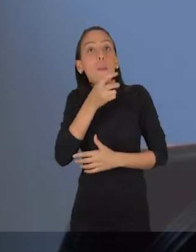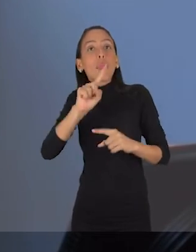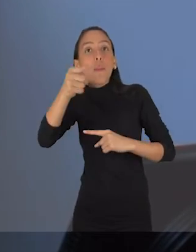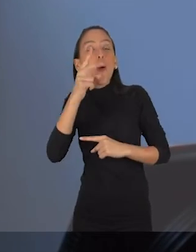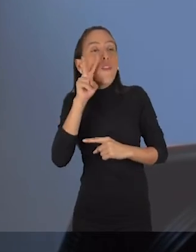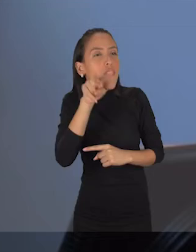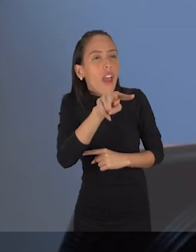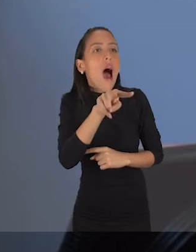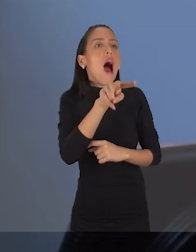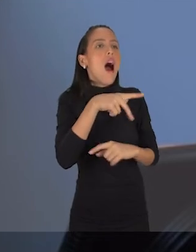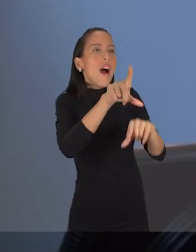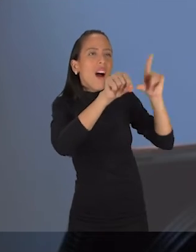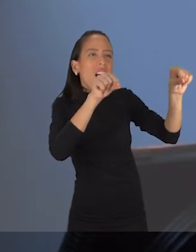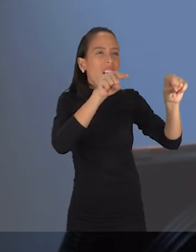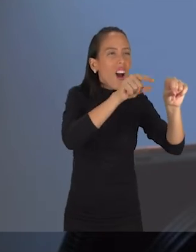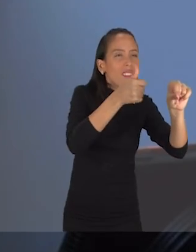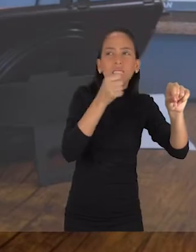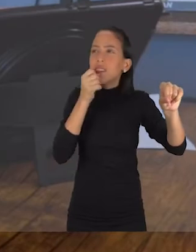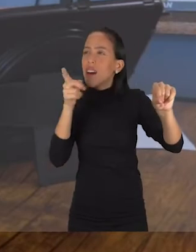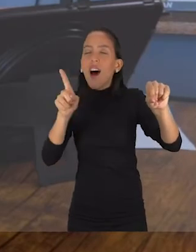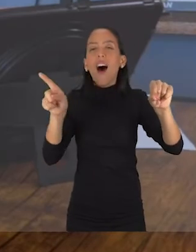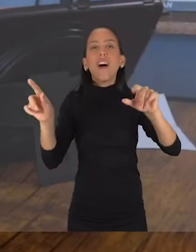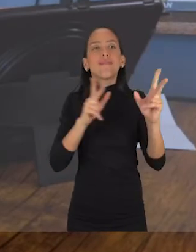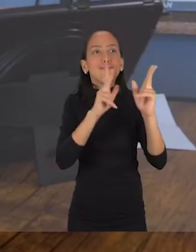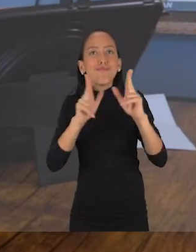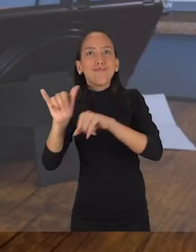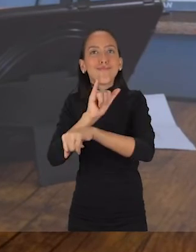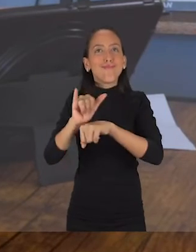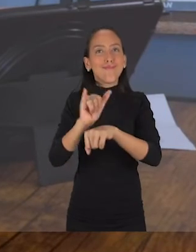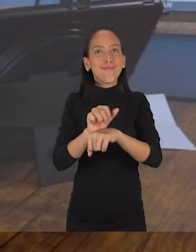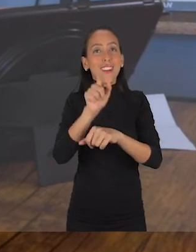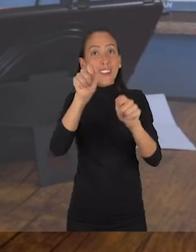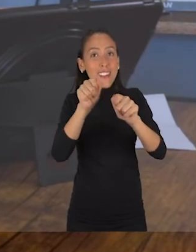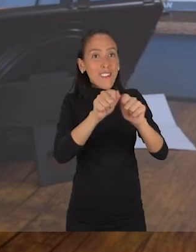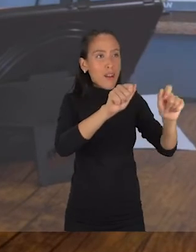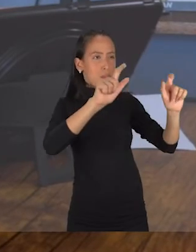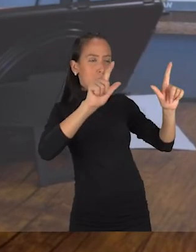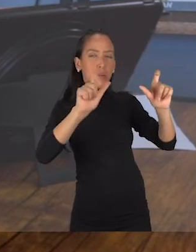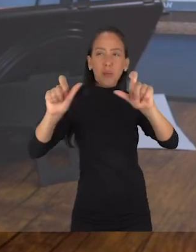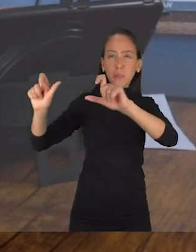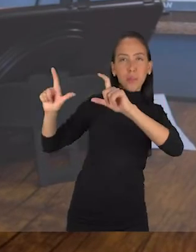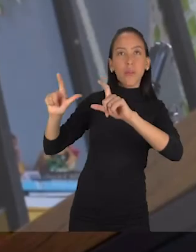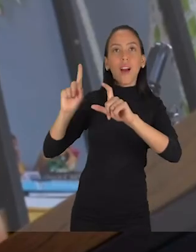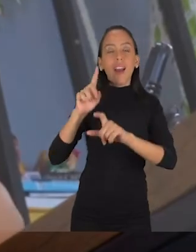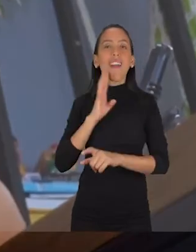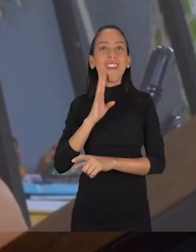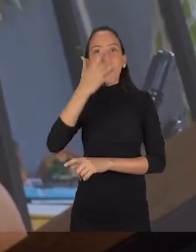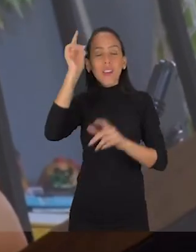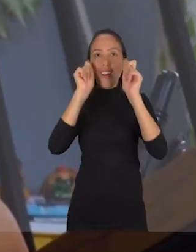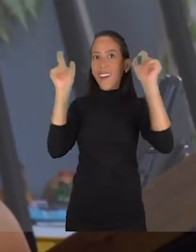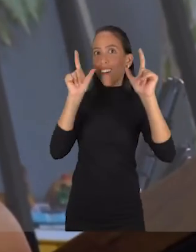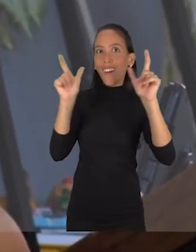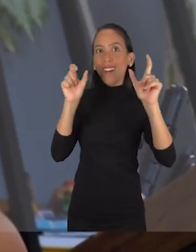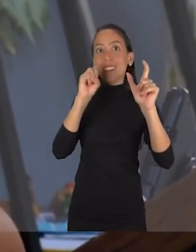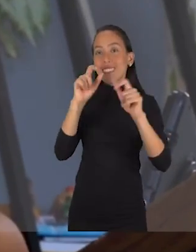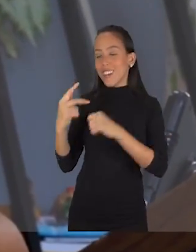além de tudo, opções na hora de edição, o que é muito bacana. Essa mudança de câmera é muito bacana pra chamar atenção pras pessoas, principalmente quando